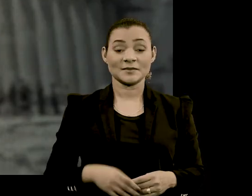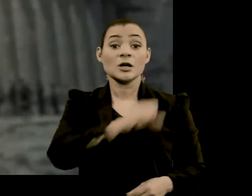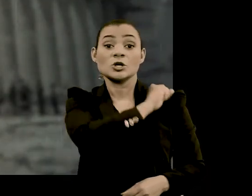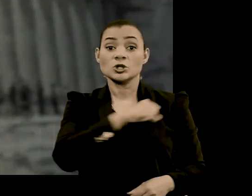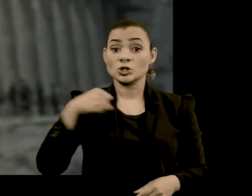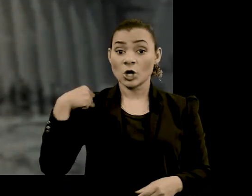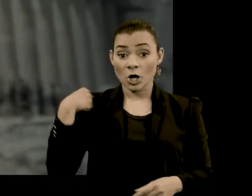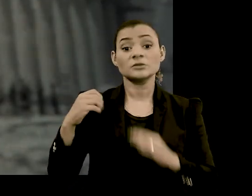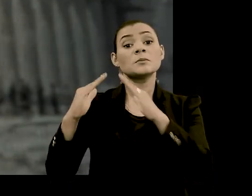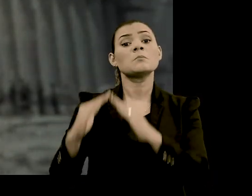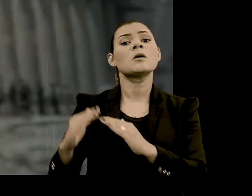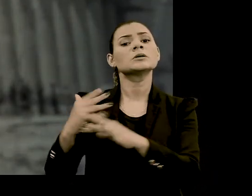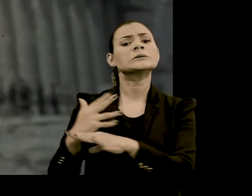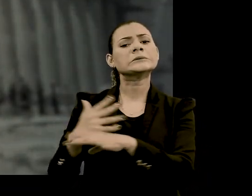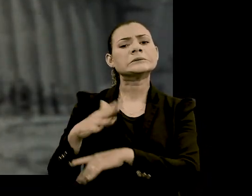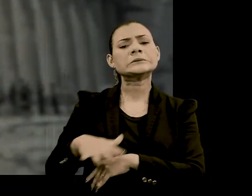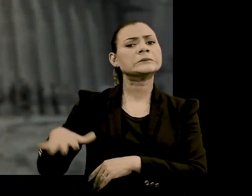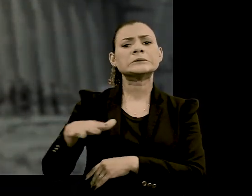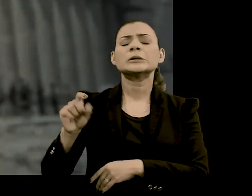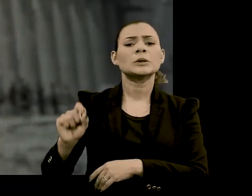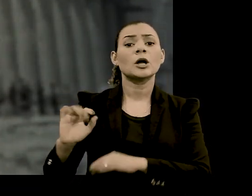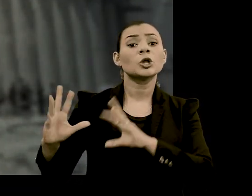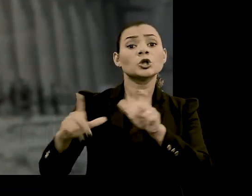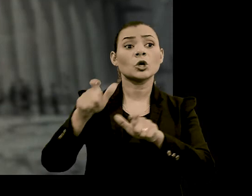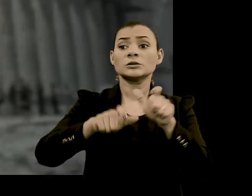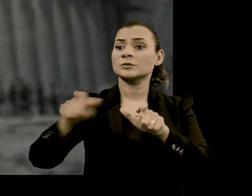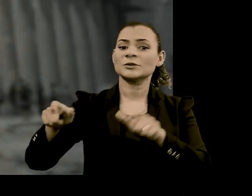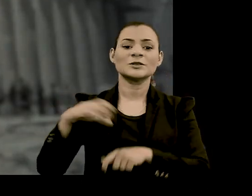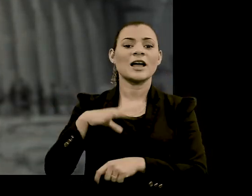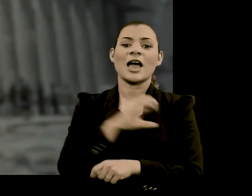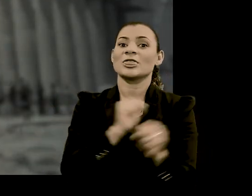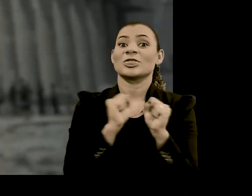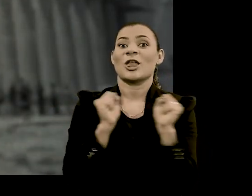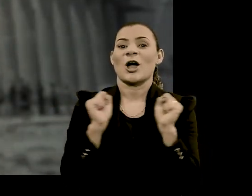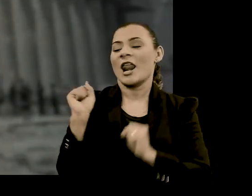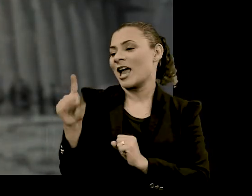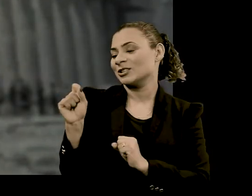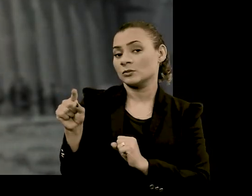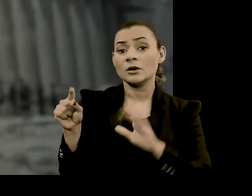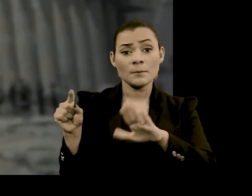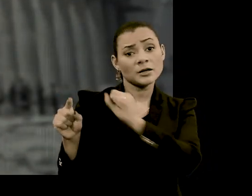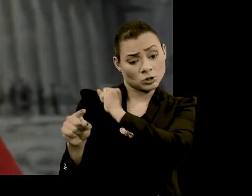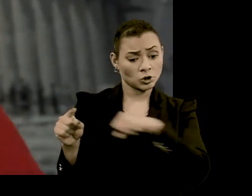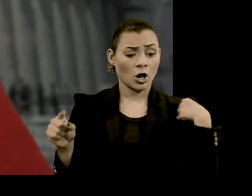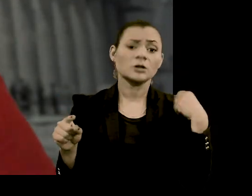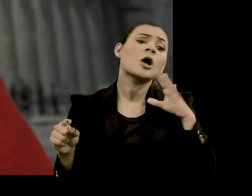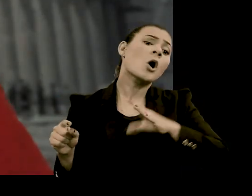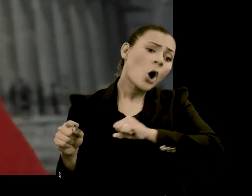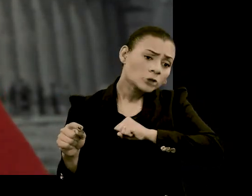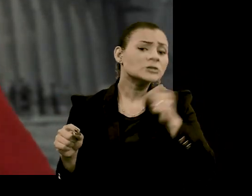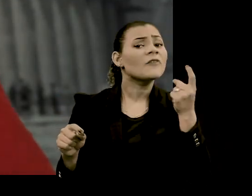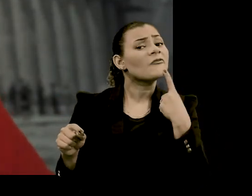Sócrates Sócrates mora em uma cidade Que todo mundo gosta de azul Mas ele gosta